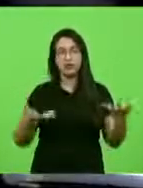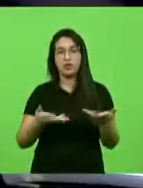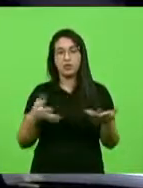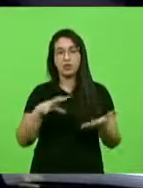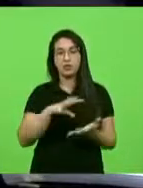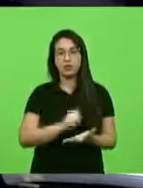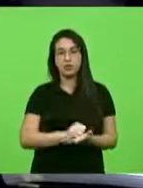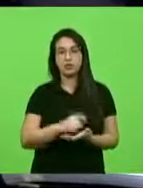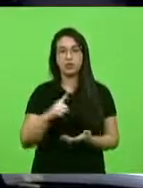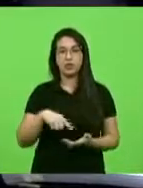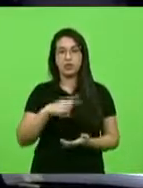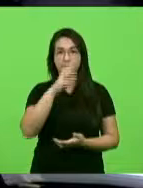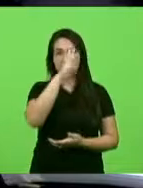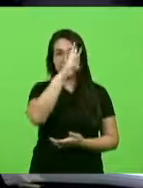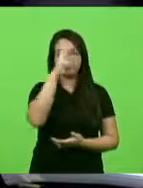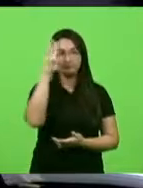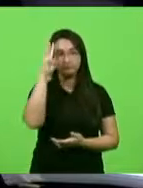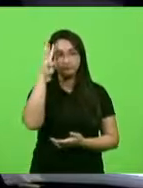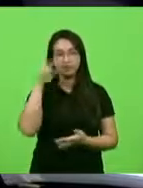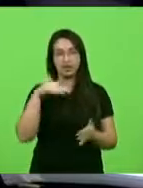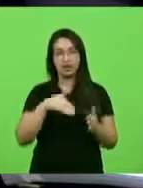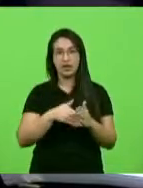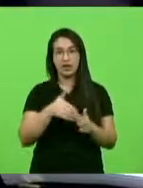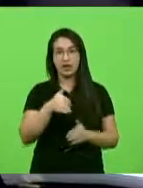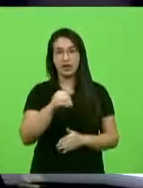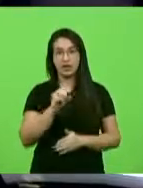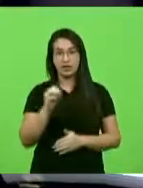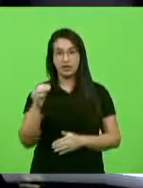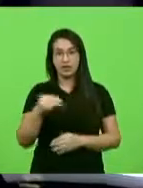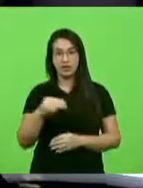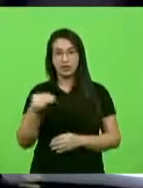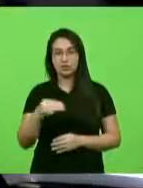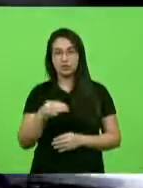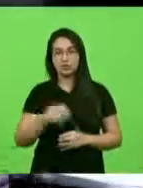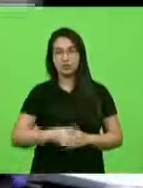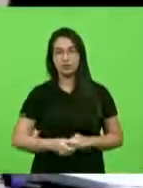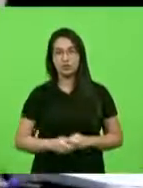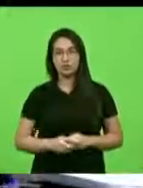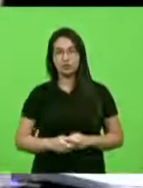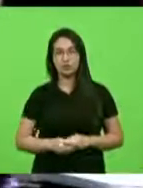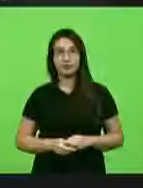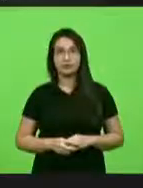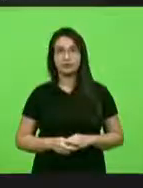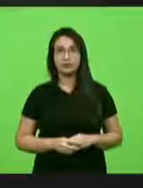deputado Vornei Weber por 10 minutos deputado e aí